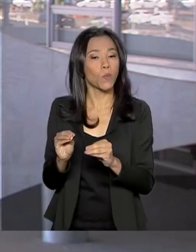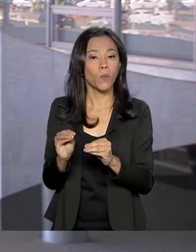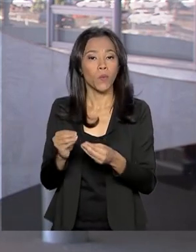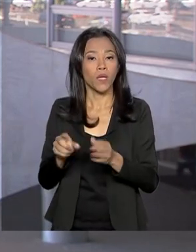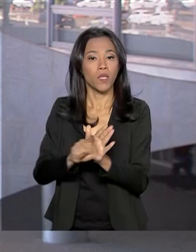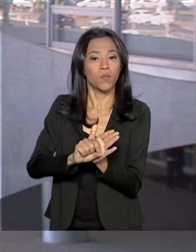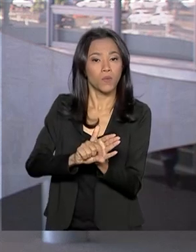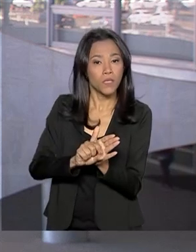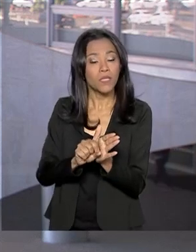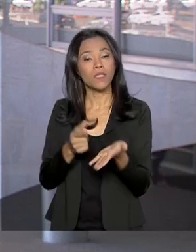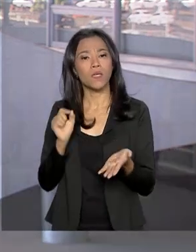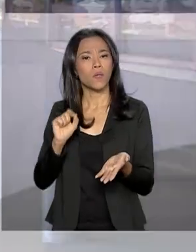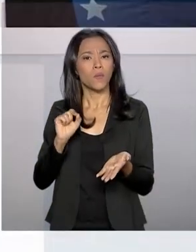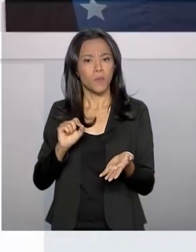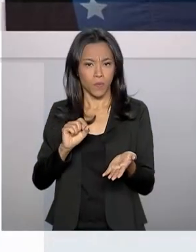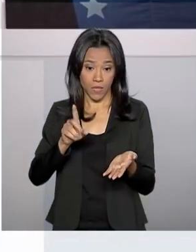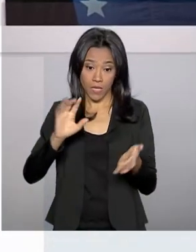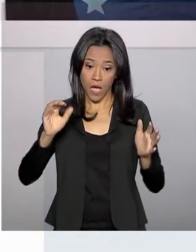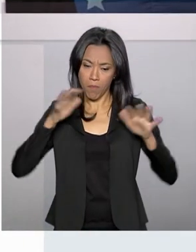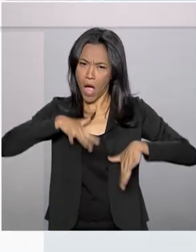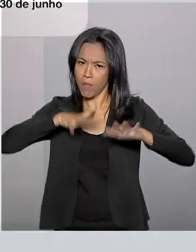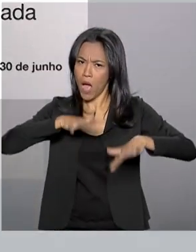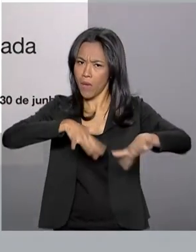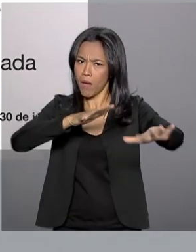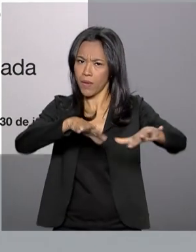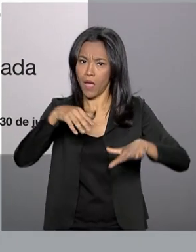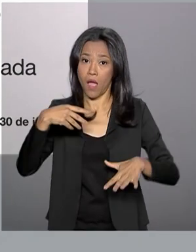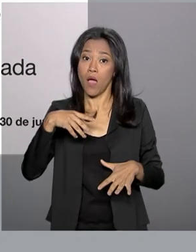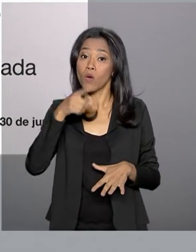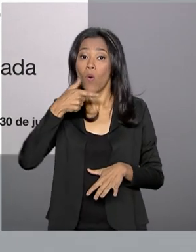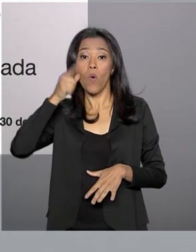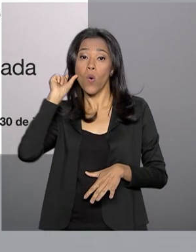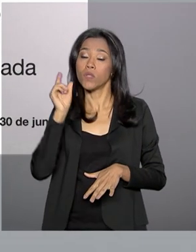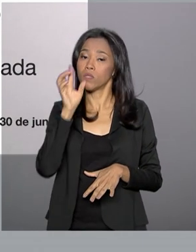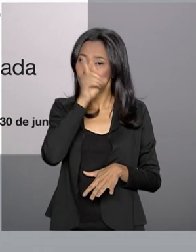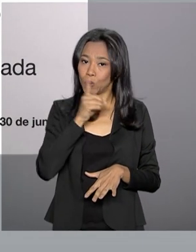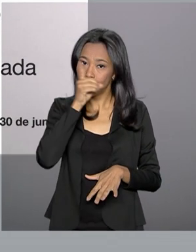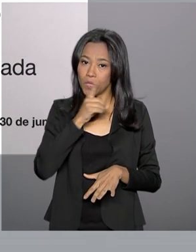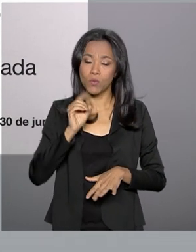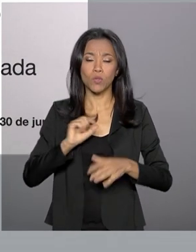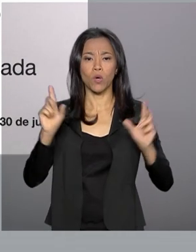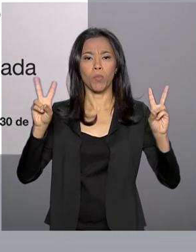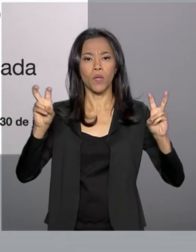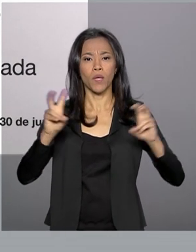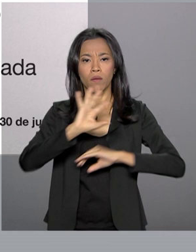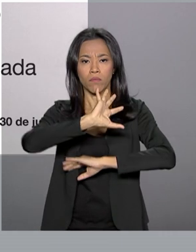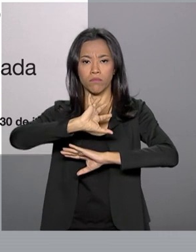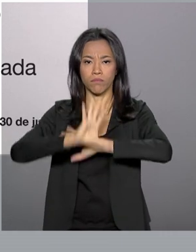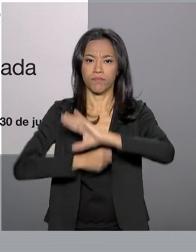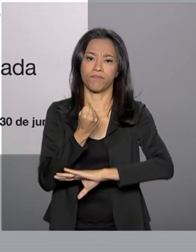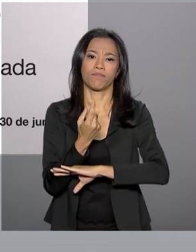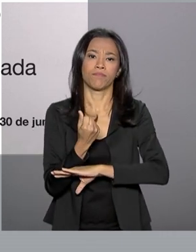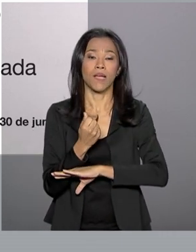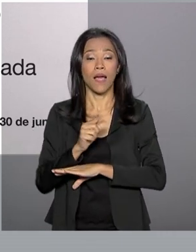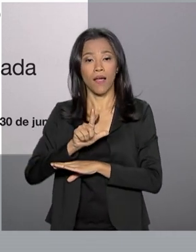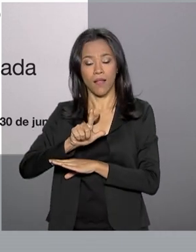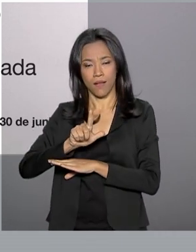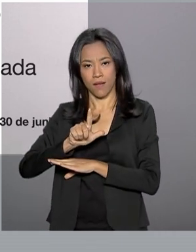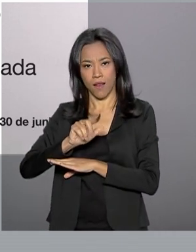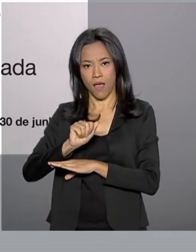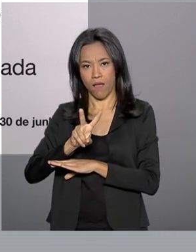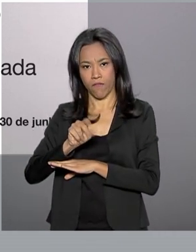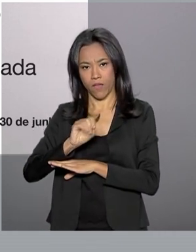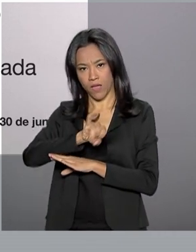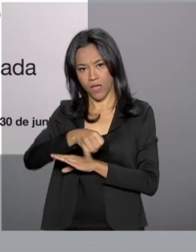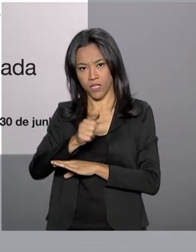manifestações deste domingo no Brasil em defesa da nova Previdência, da Lava Jato e do pacote anticrime. O